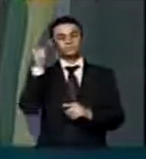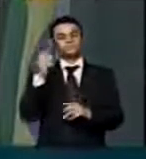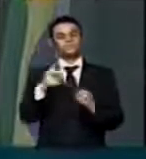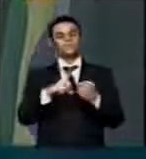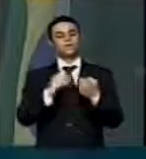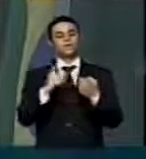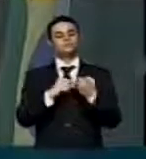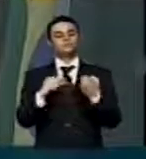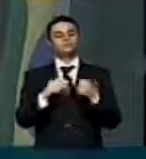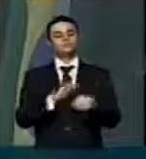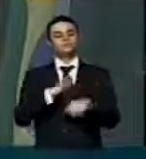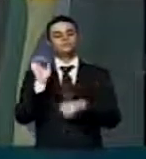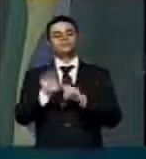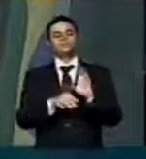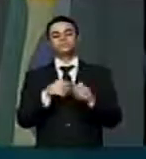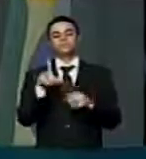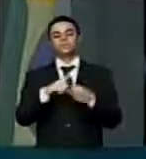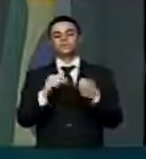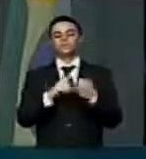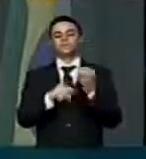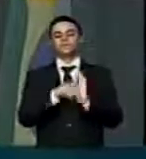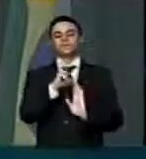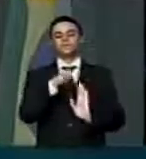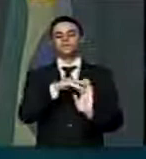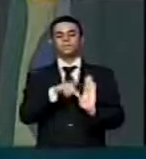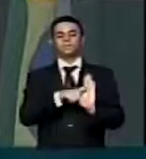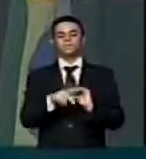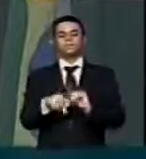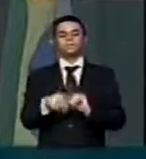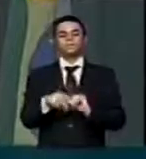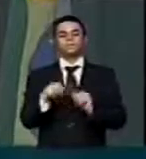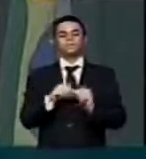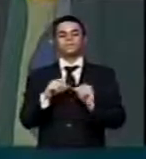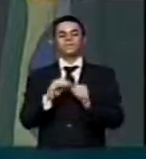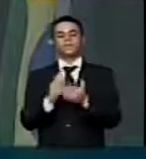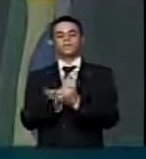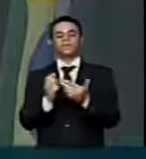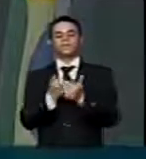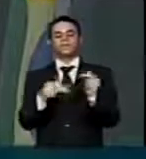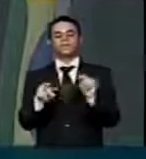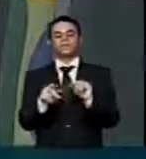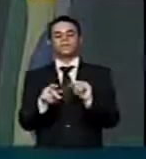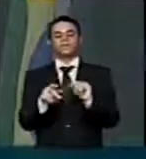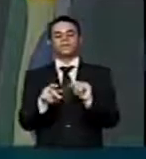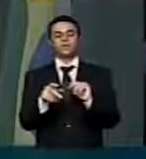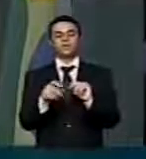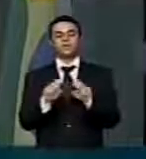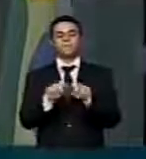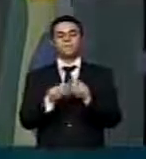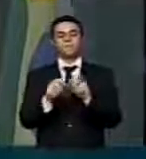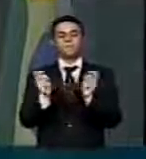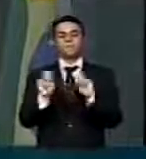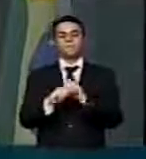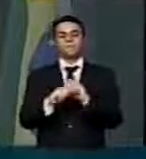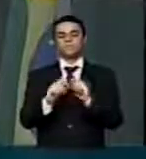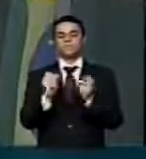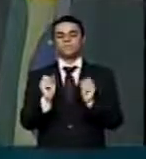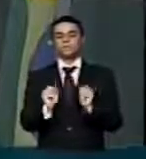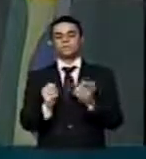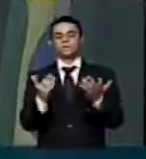artigo, especificamente este artigo da medida provisória, estabelece uma possibilidade de criação e de